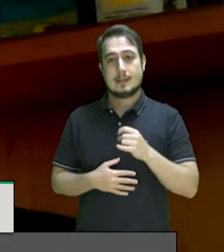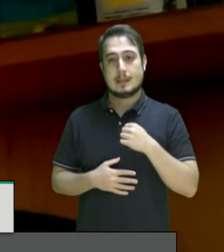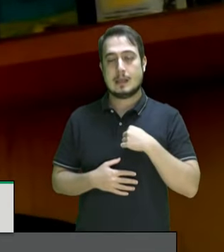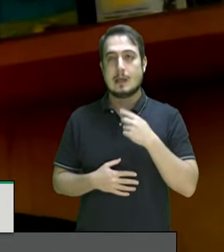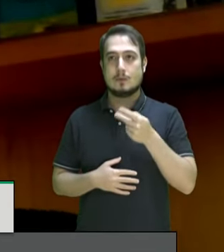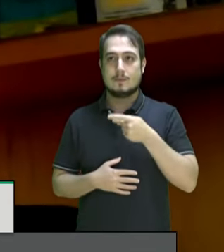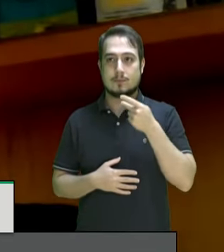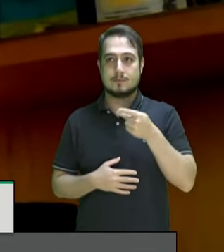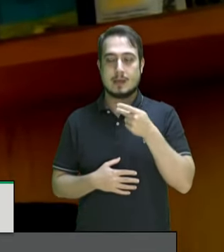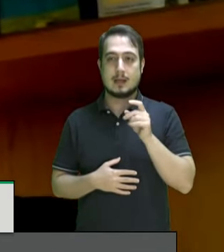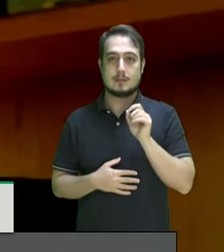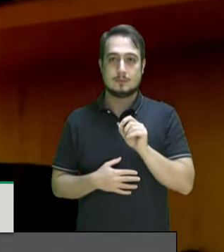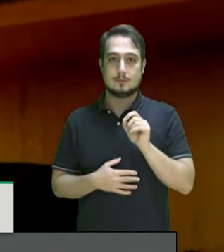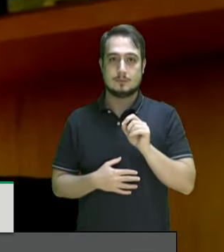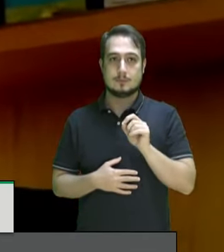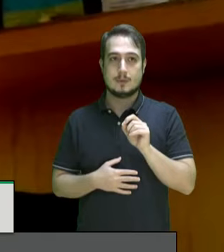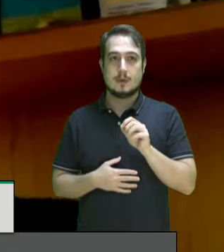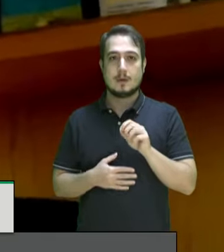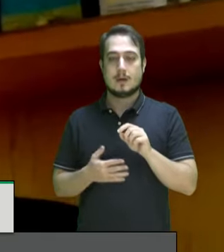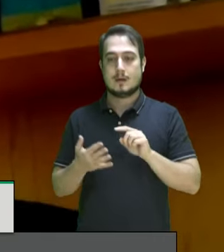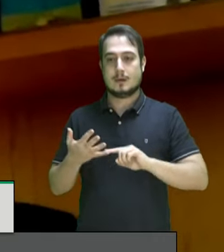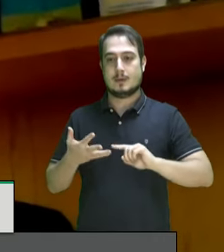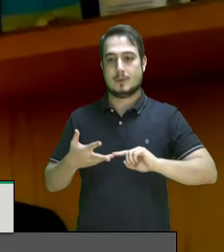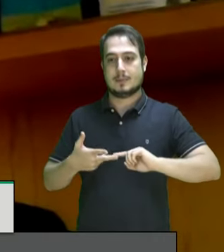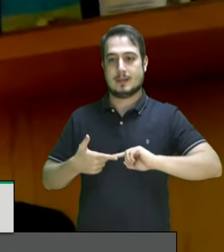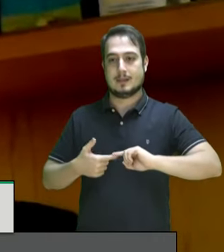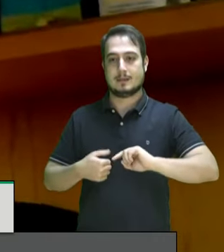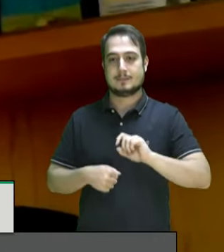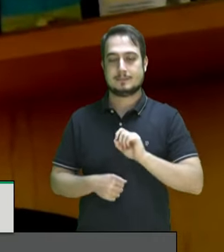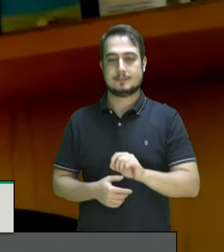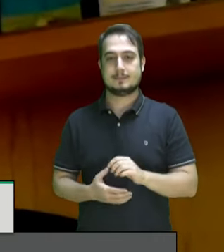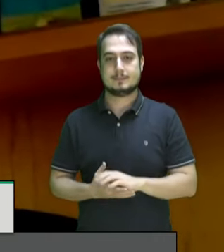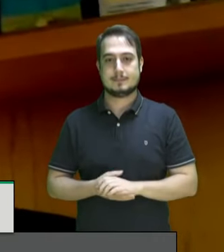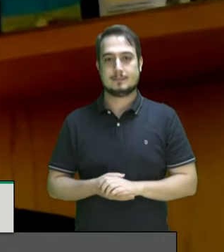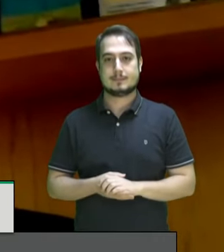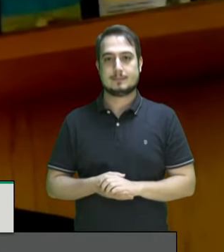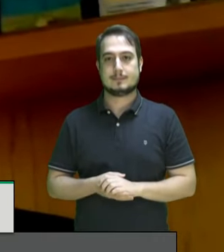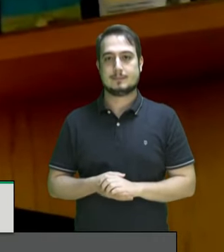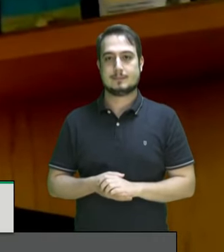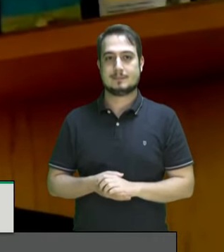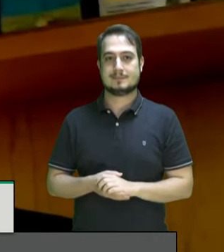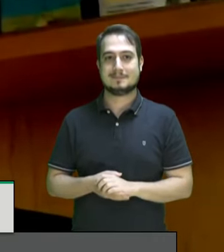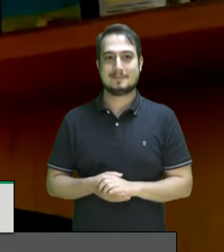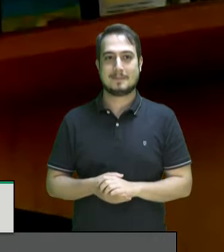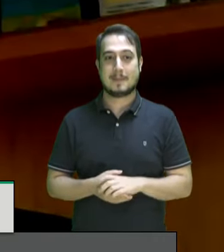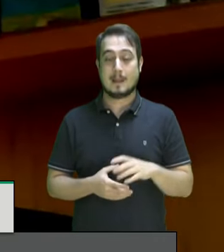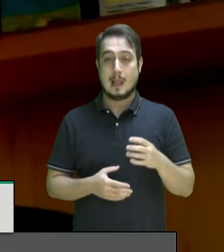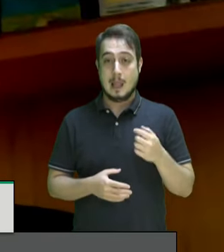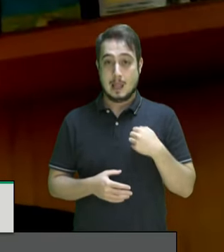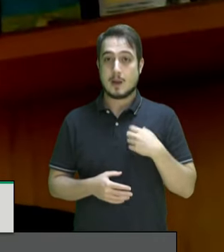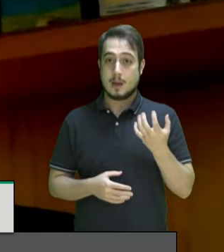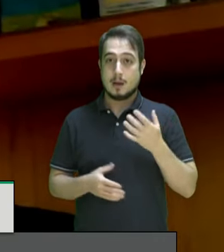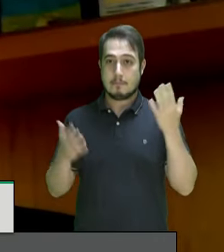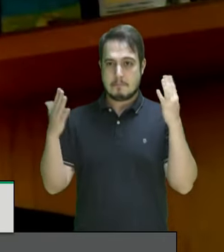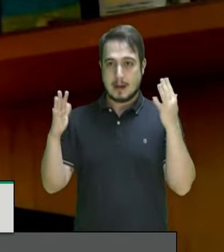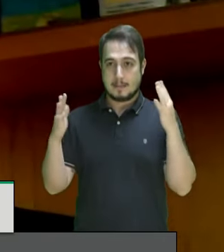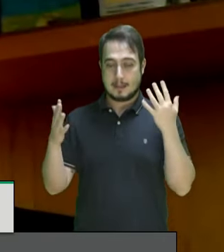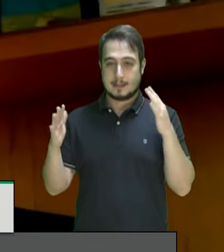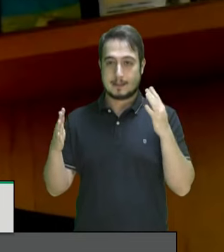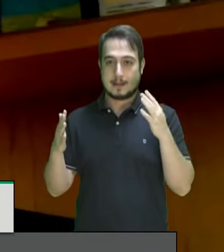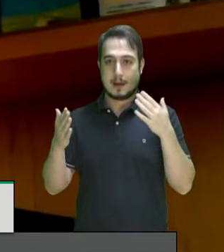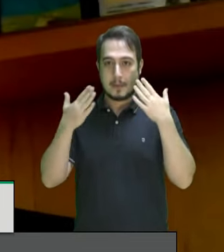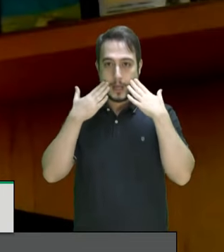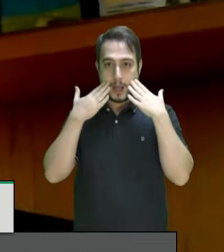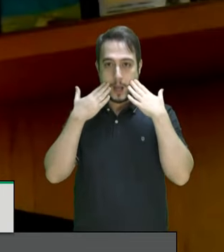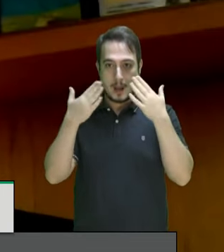fizesse aqui algumas considerações. Primeiro, quero parabenizar ao Cleifson pela